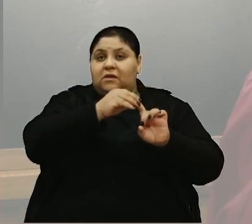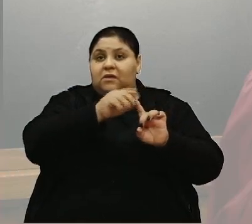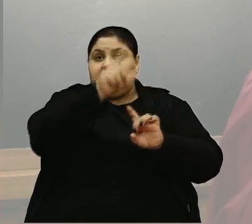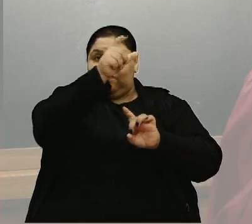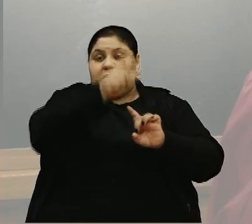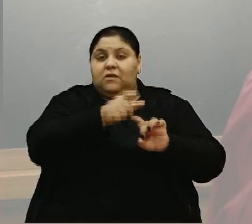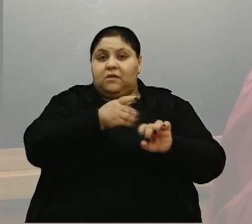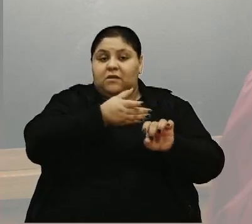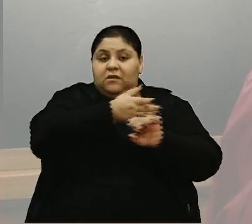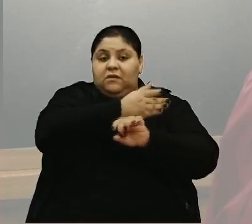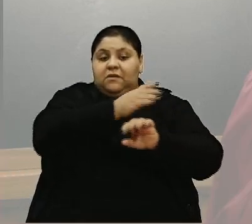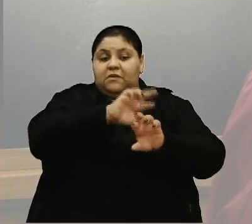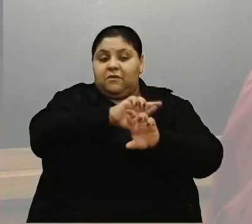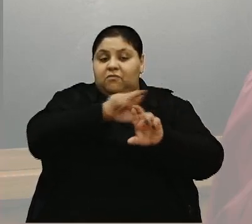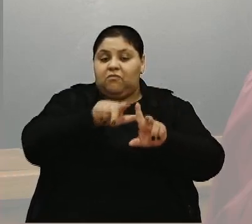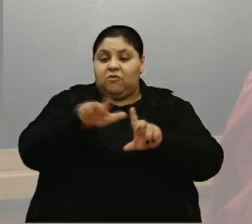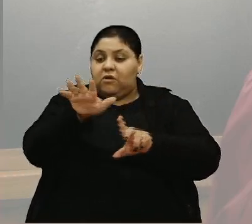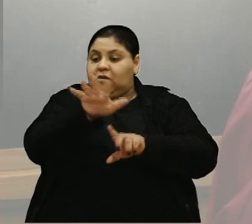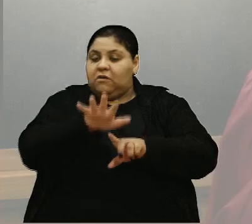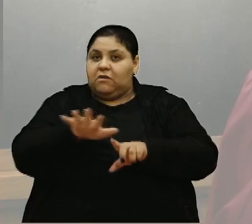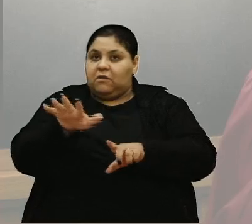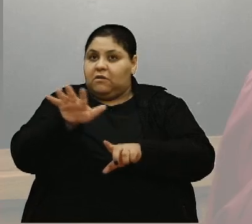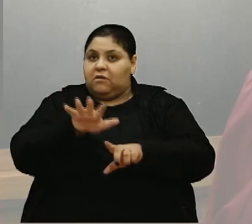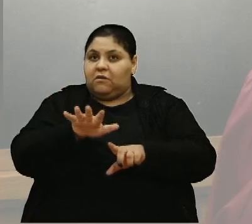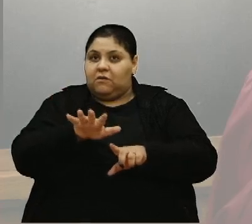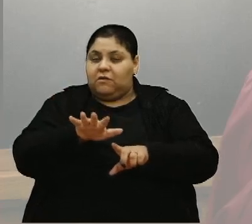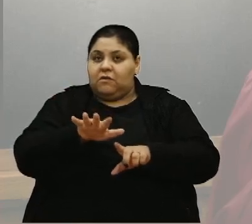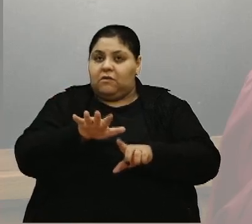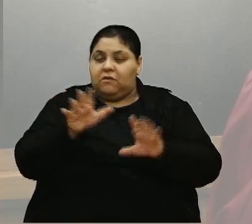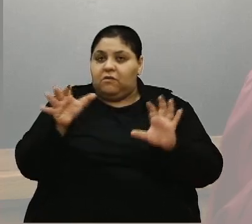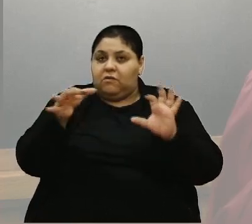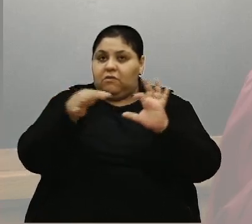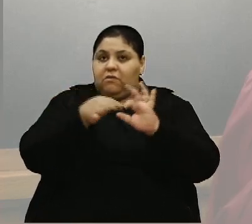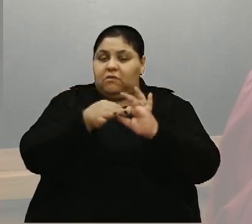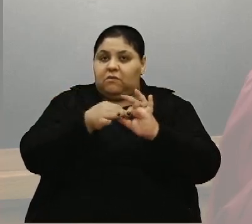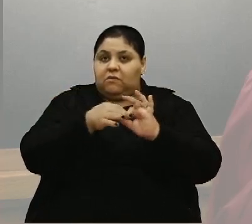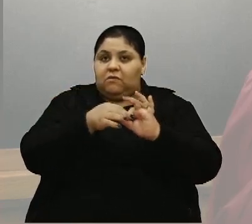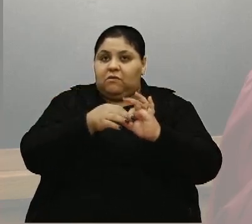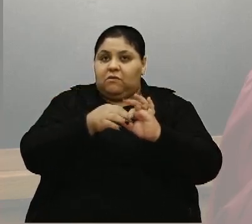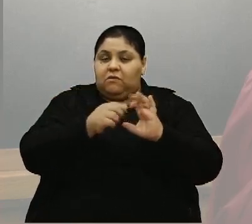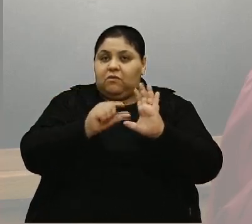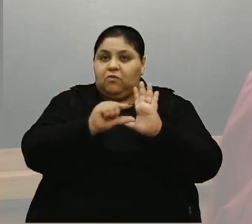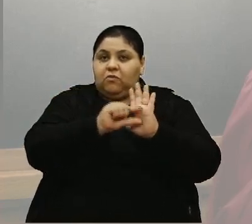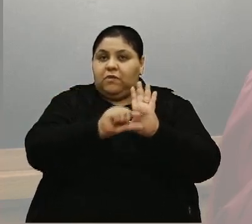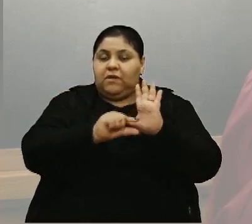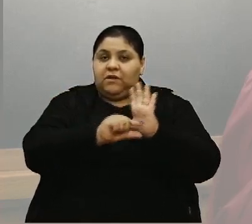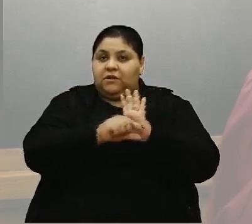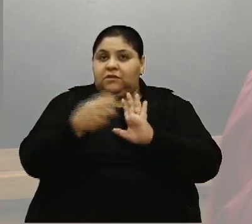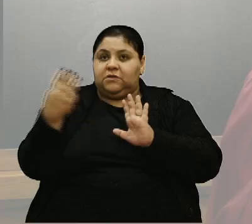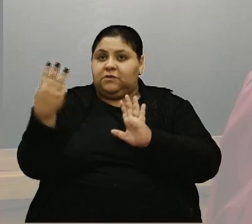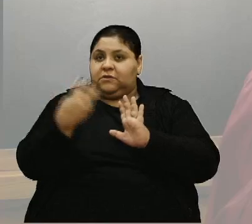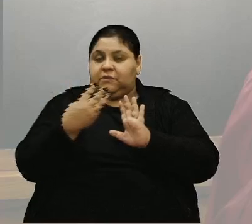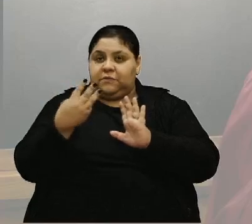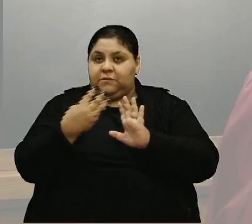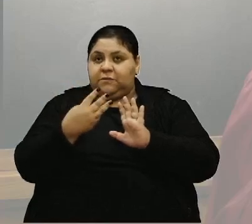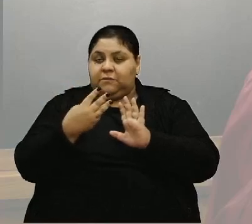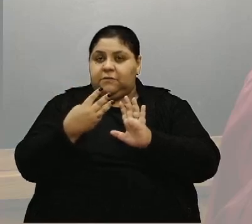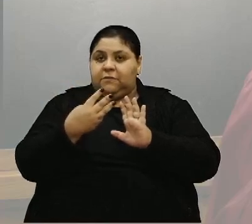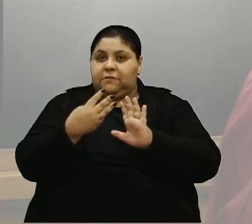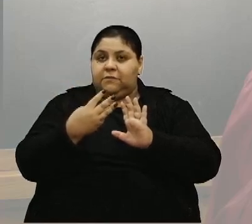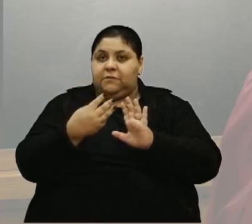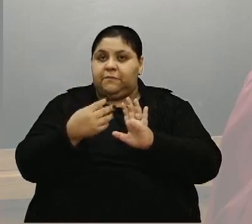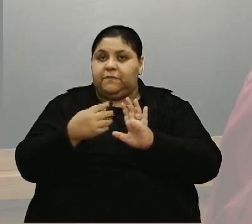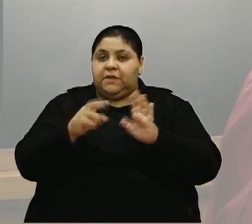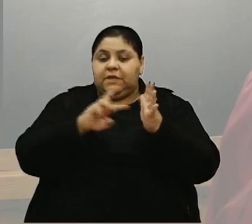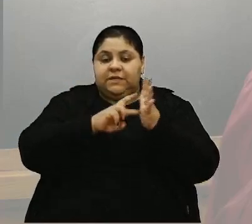das diferentes áreas elencadas no artigo 3º, que são as 10 áreas que eu